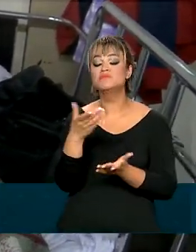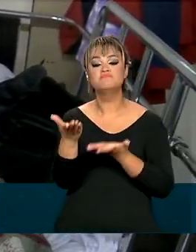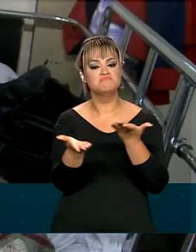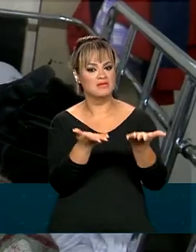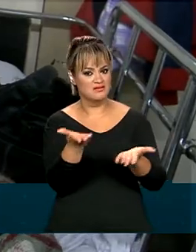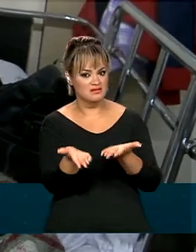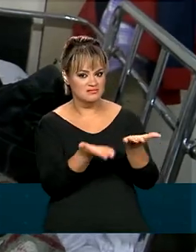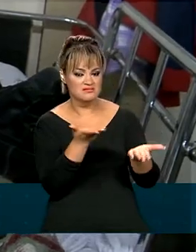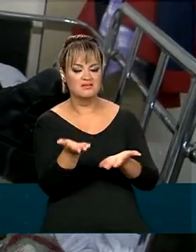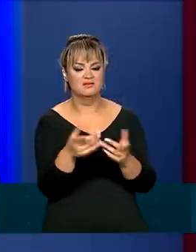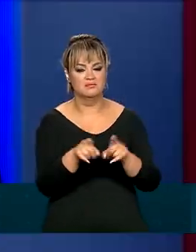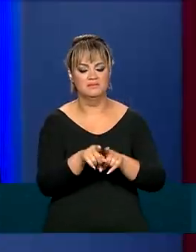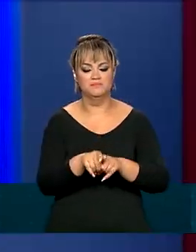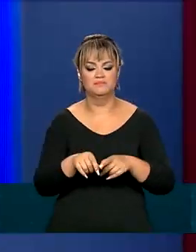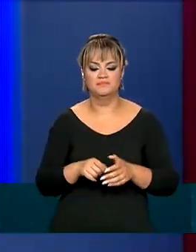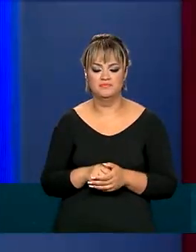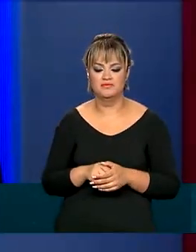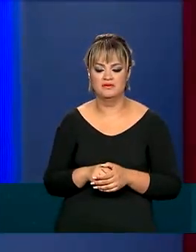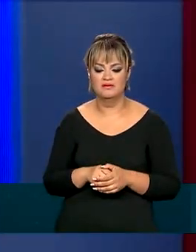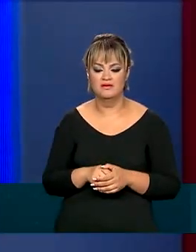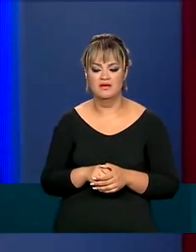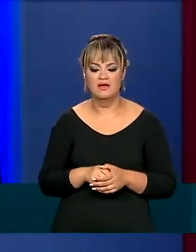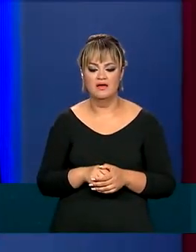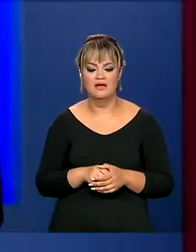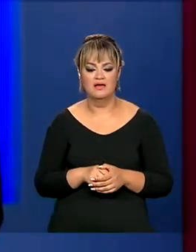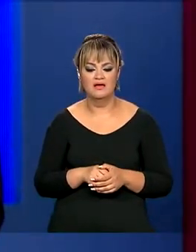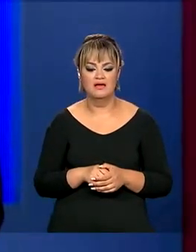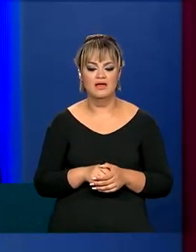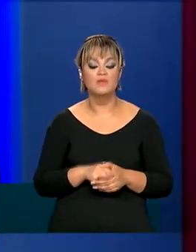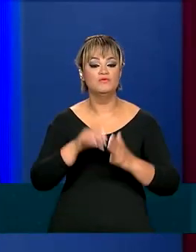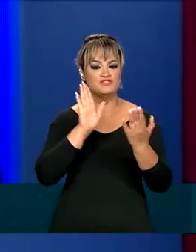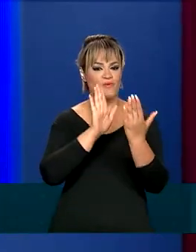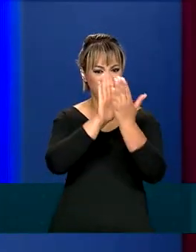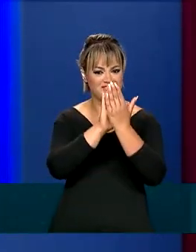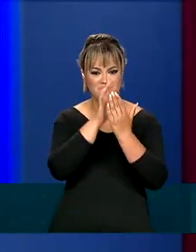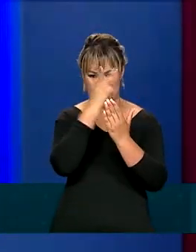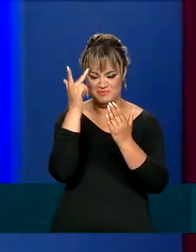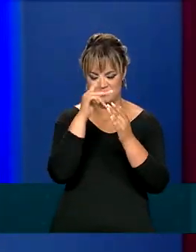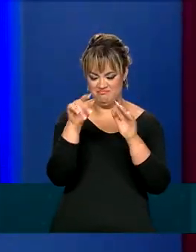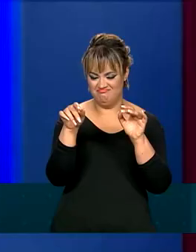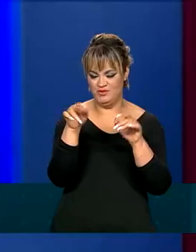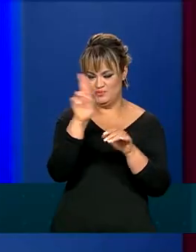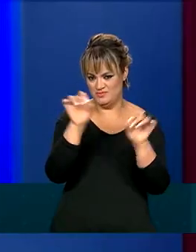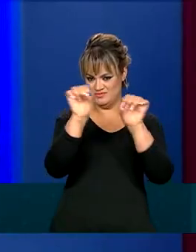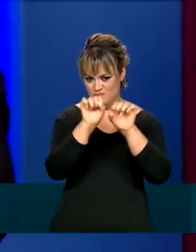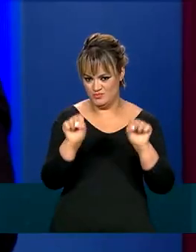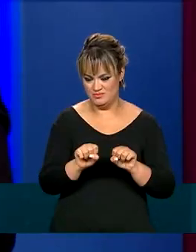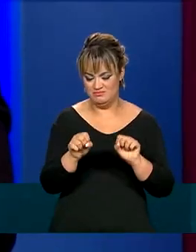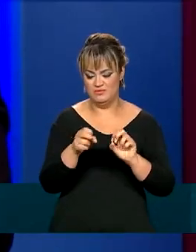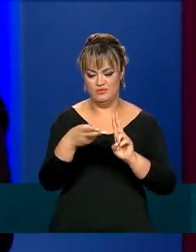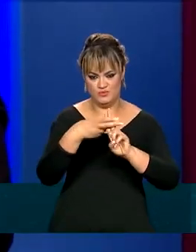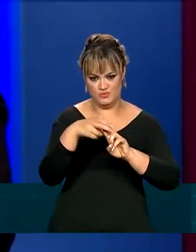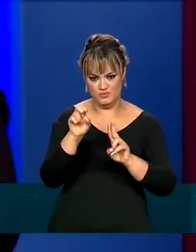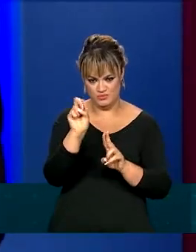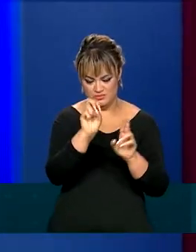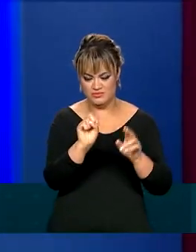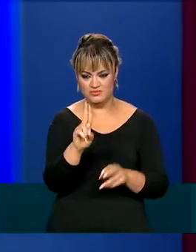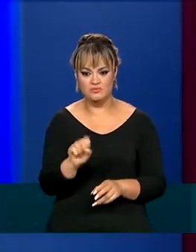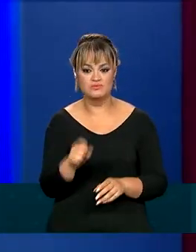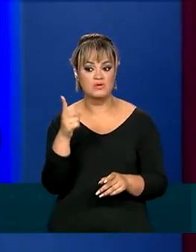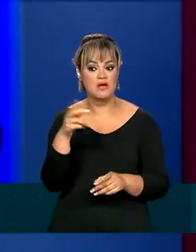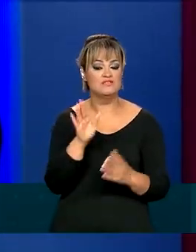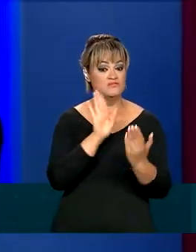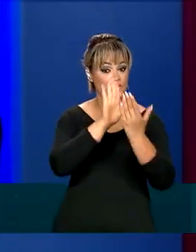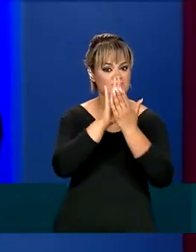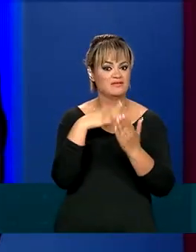de forma isolada. A cada contato com o usuário do sistema de saúde, nós temos uma oportunidade de mudar a